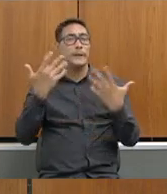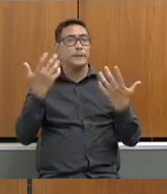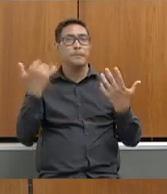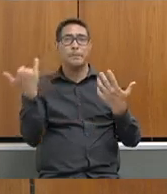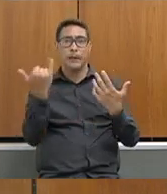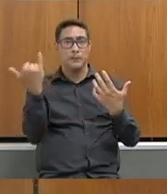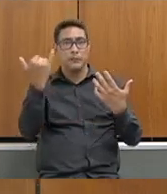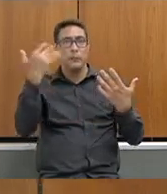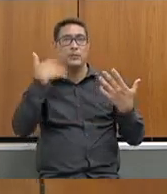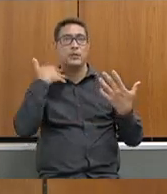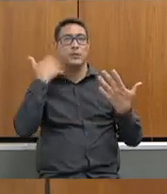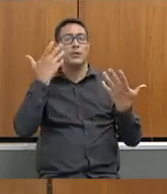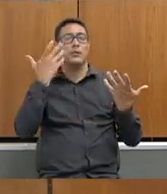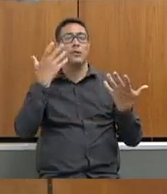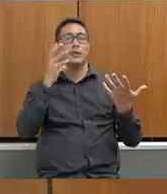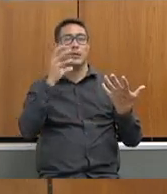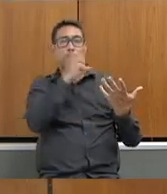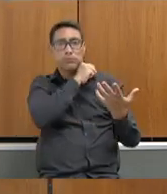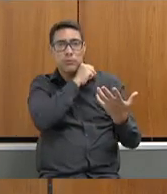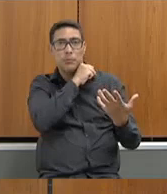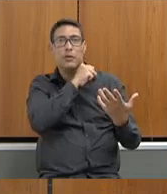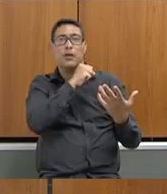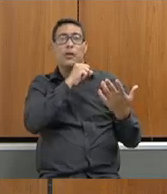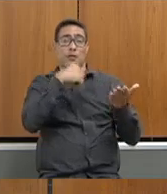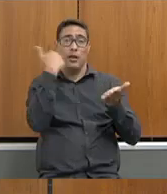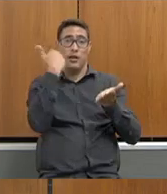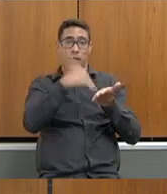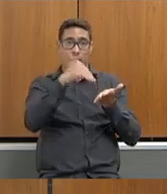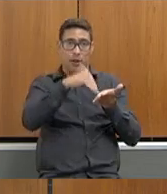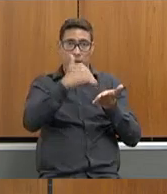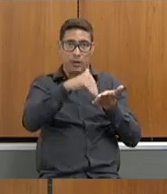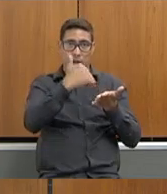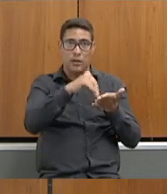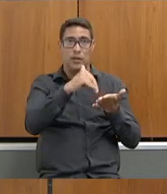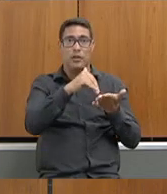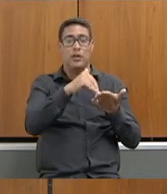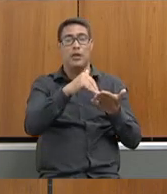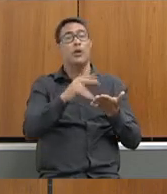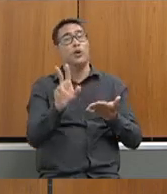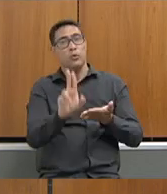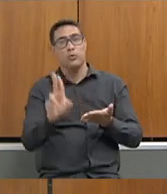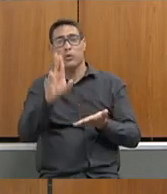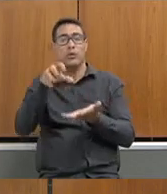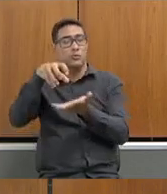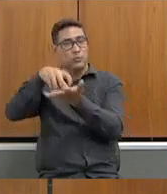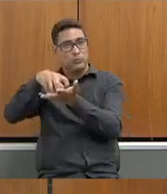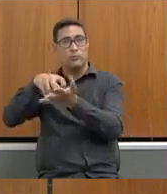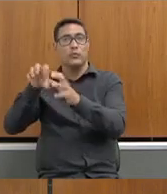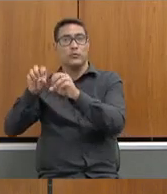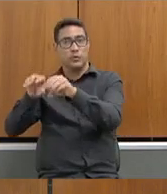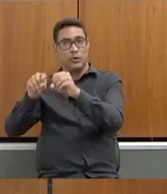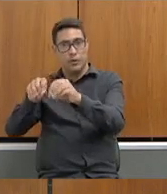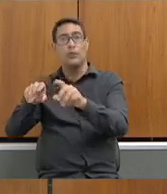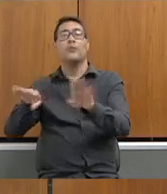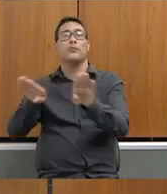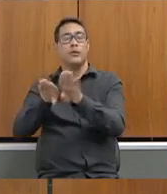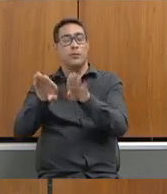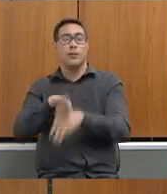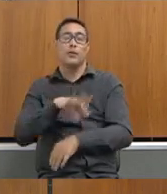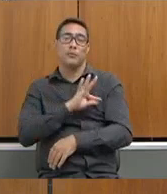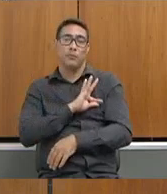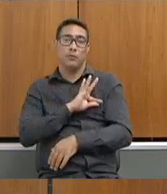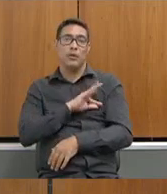a forma eficaz com que a secretaria, através de sua superintendência de ensino e a polícia militar,